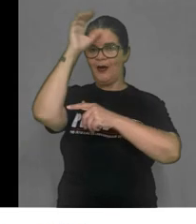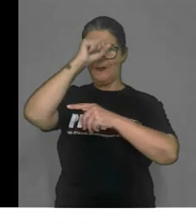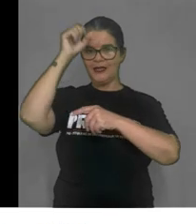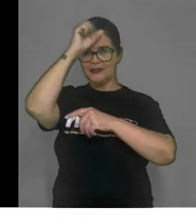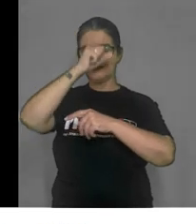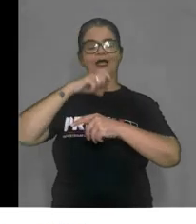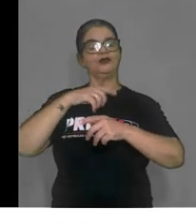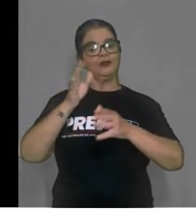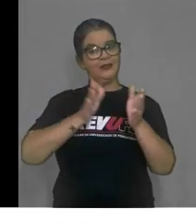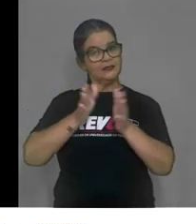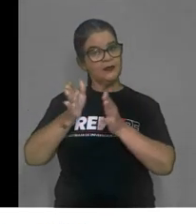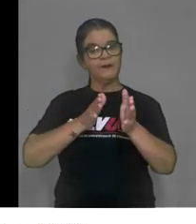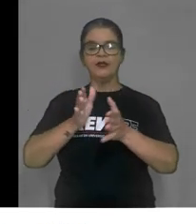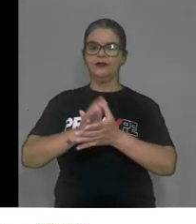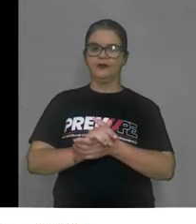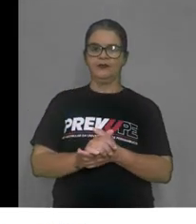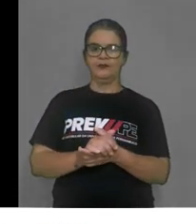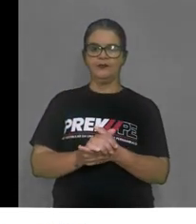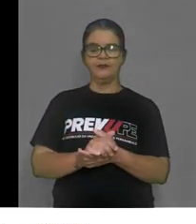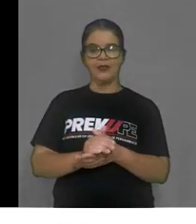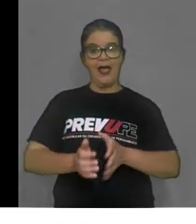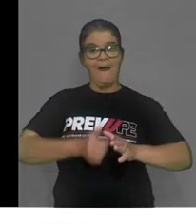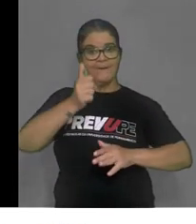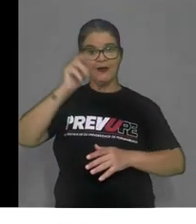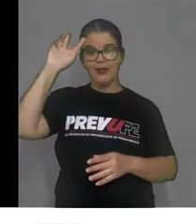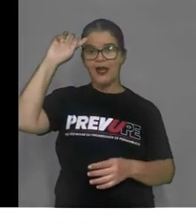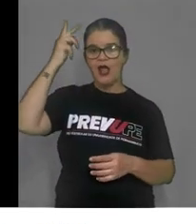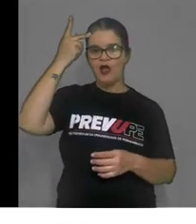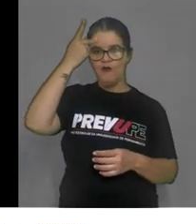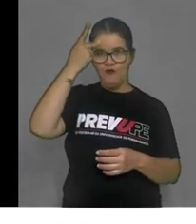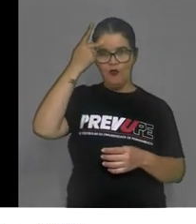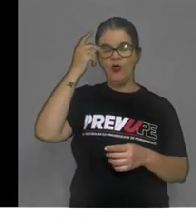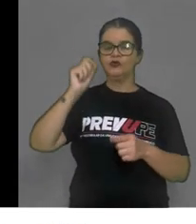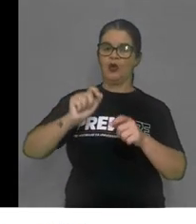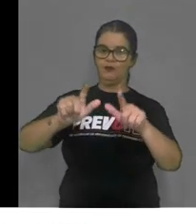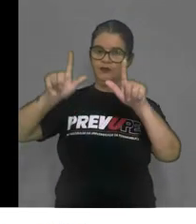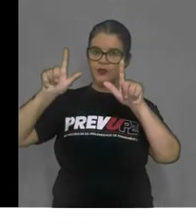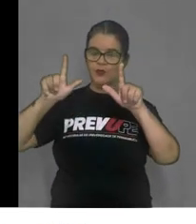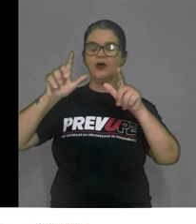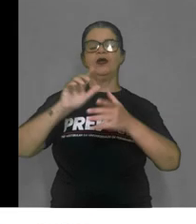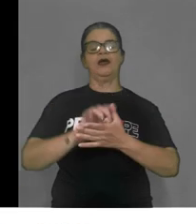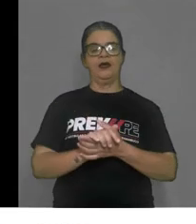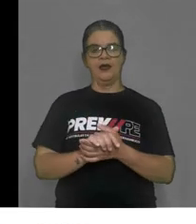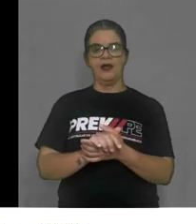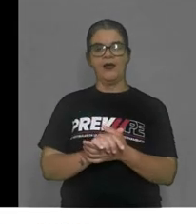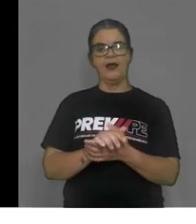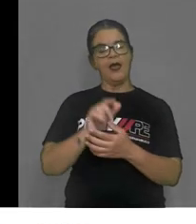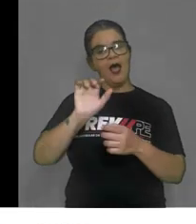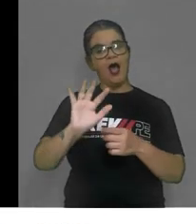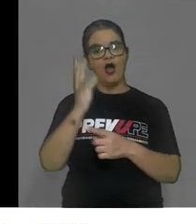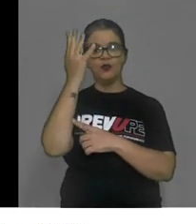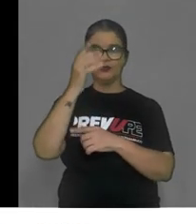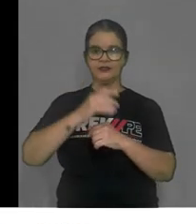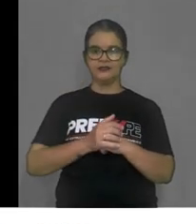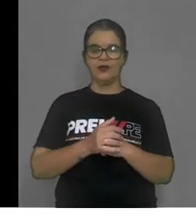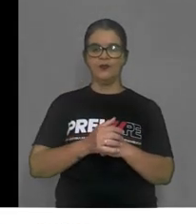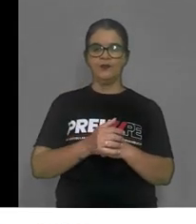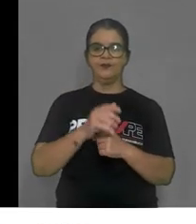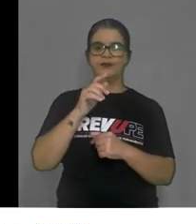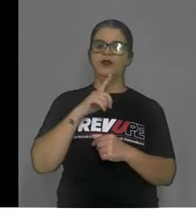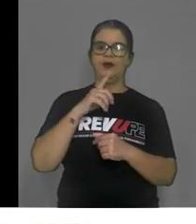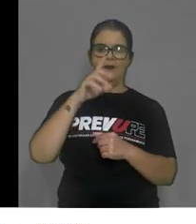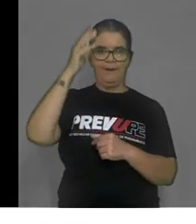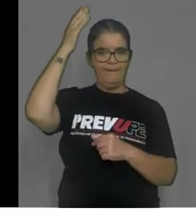período. A primeira revolta, aí no quadro, a cabanagem, ela aconteceu no Grã-Pará, atual